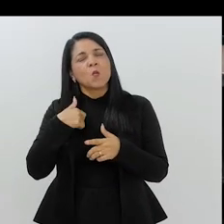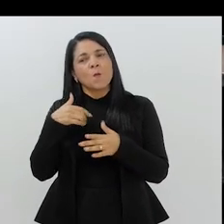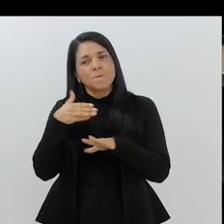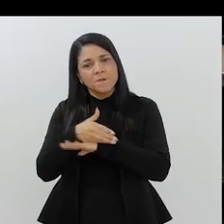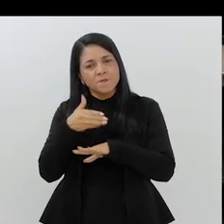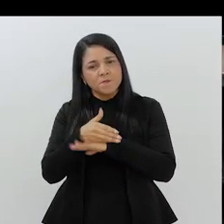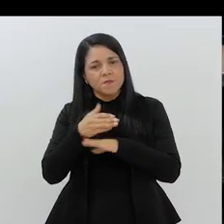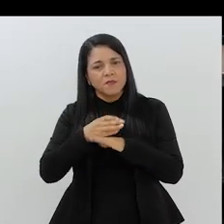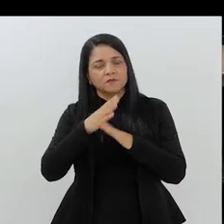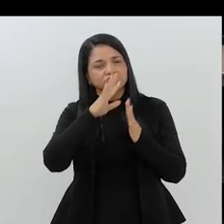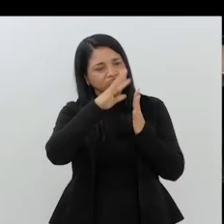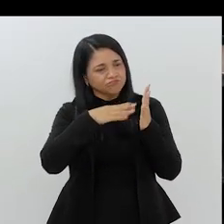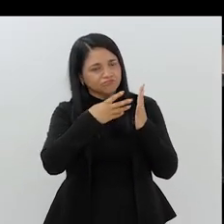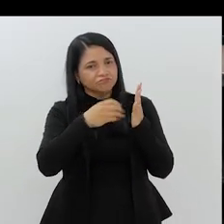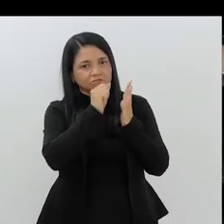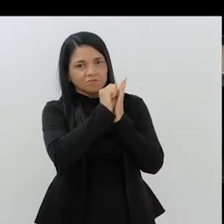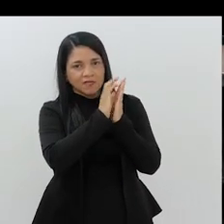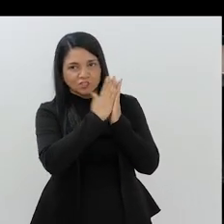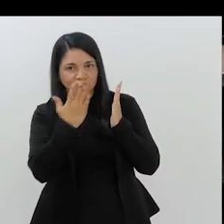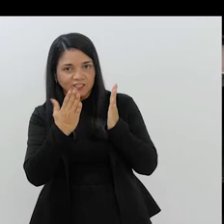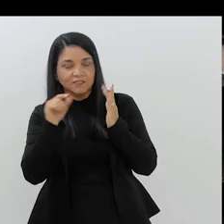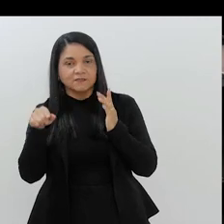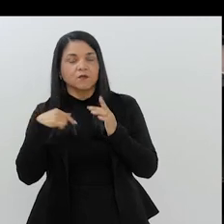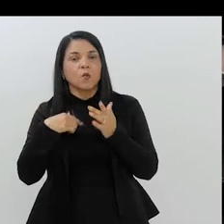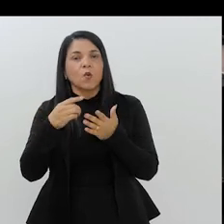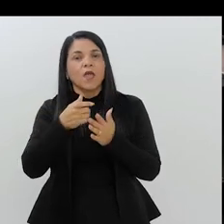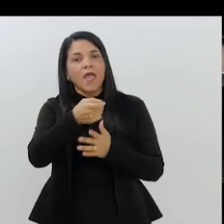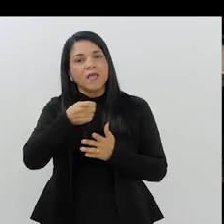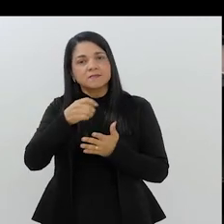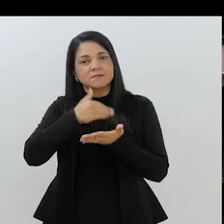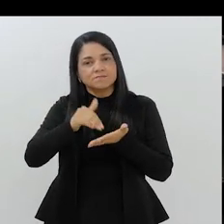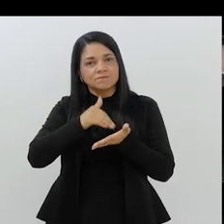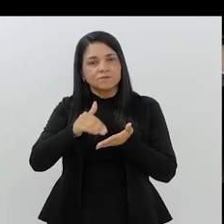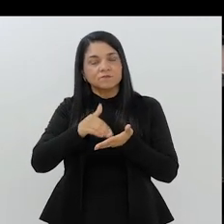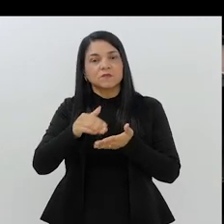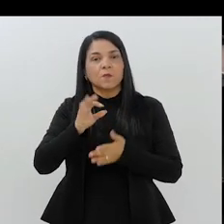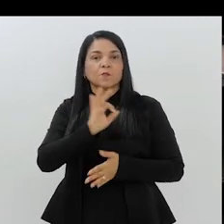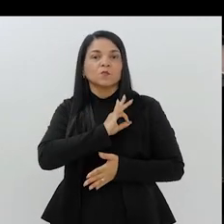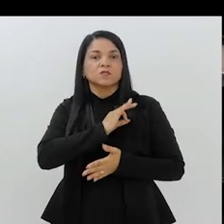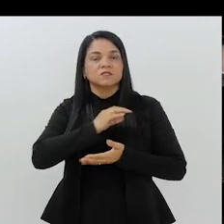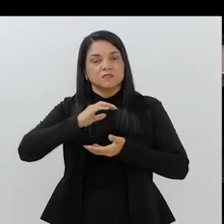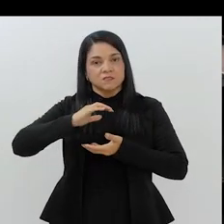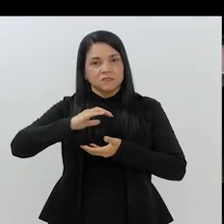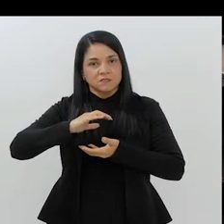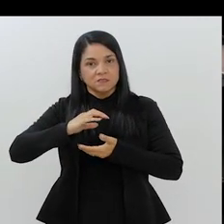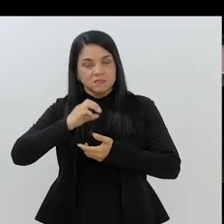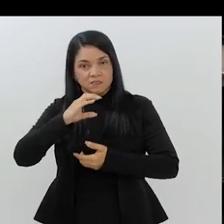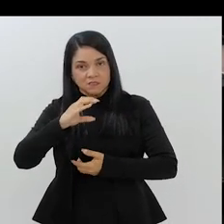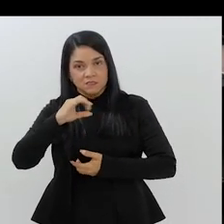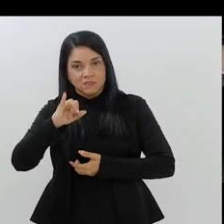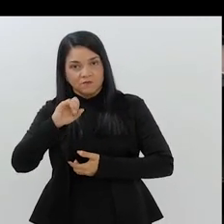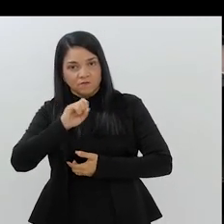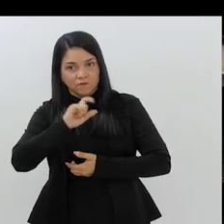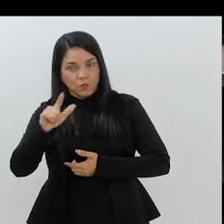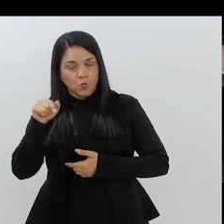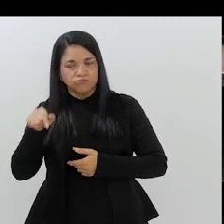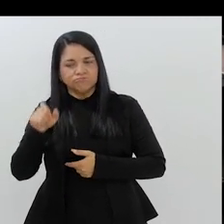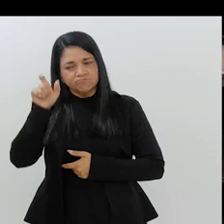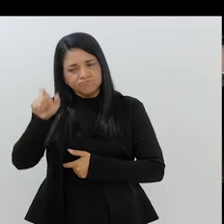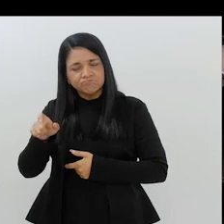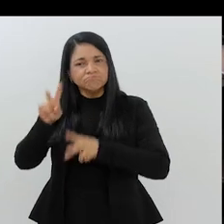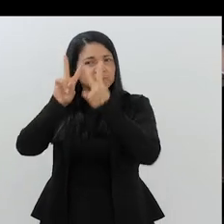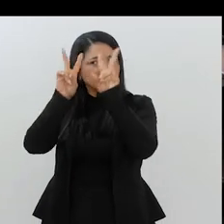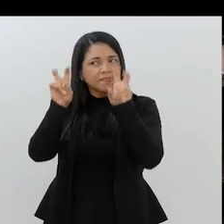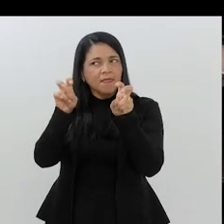participei de uma agenda com o ex-secretário da Polícia Civil e entrou o assunto sobre os